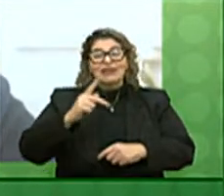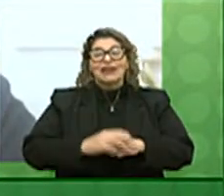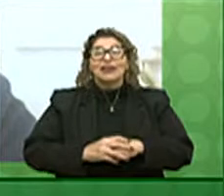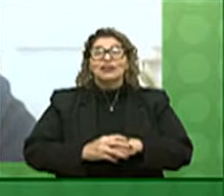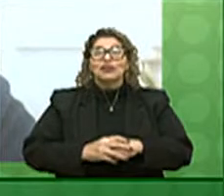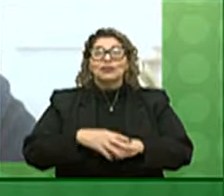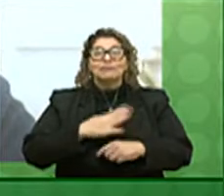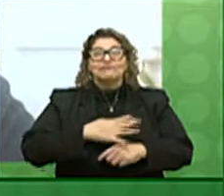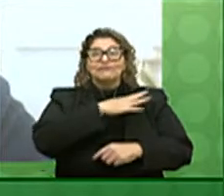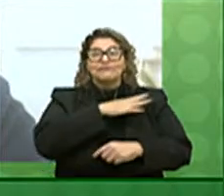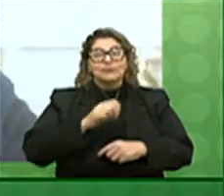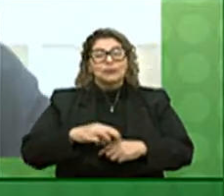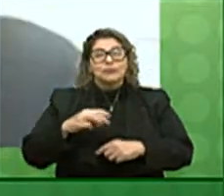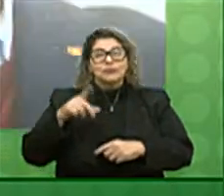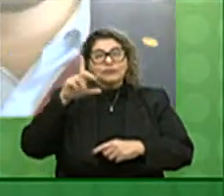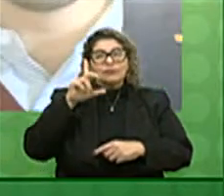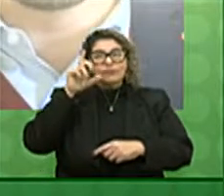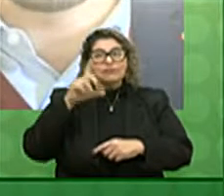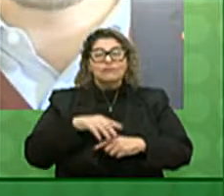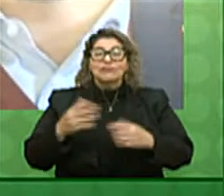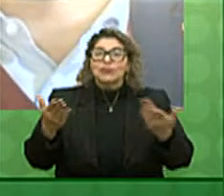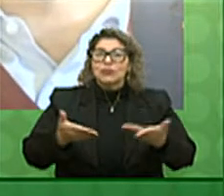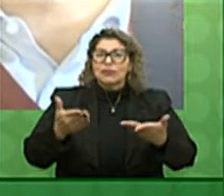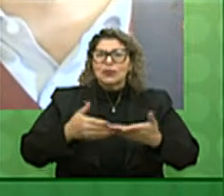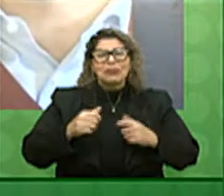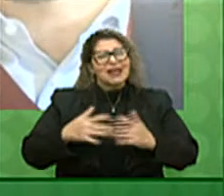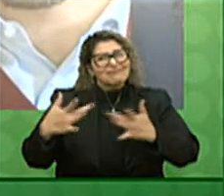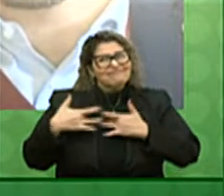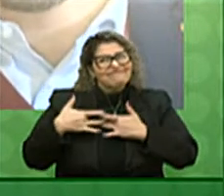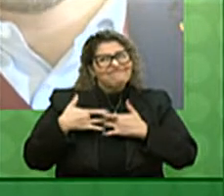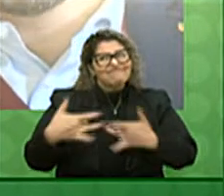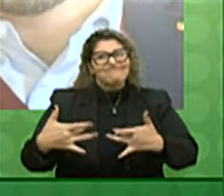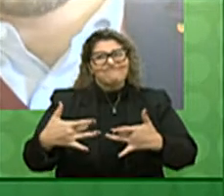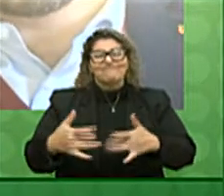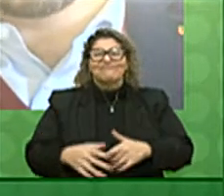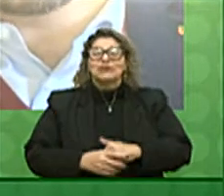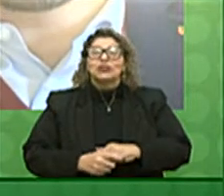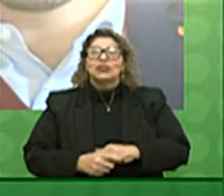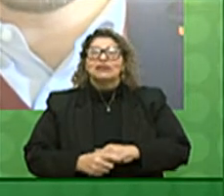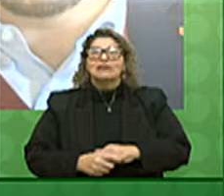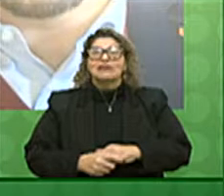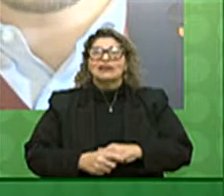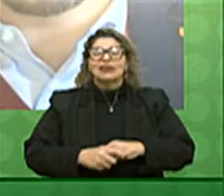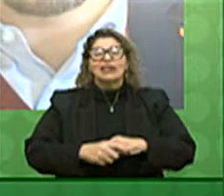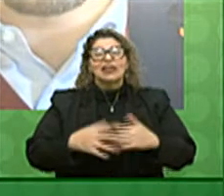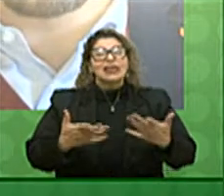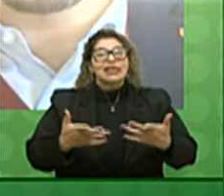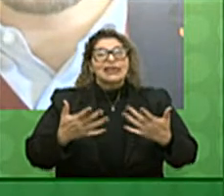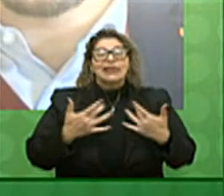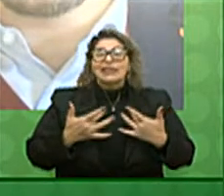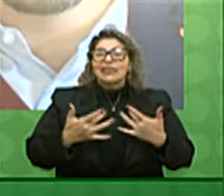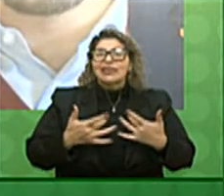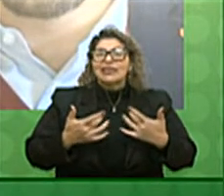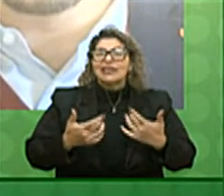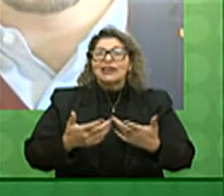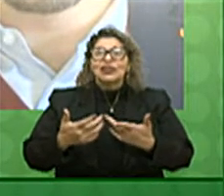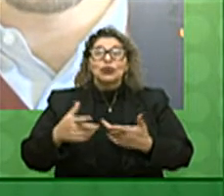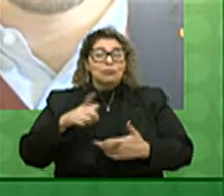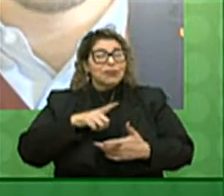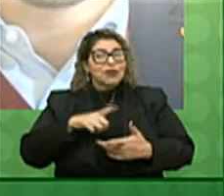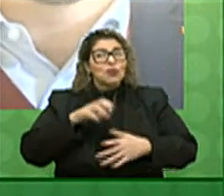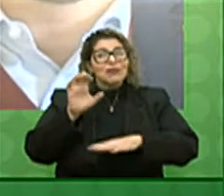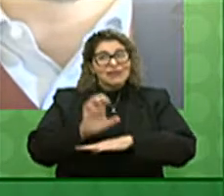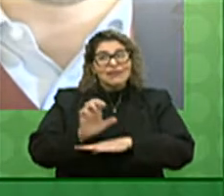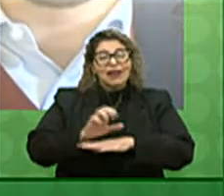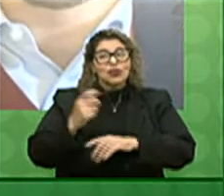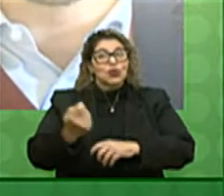Mourão, mais uma vez, pela dedicação e a disponibilidade para com o nosso Estado do Rio Grande do